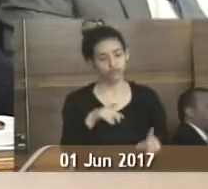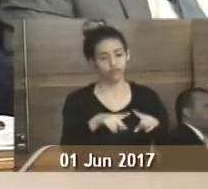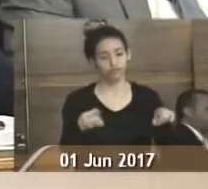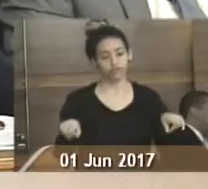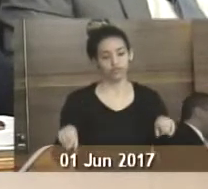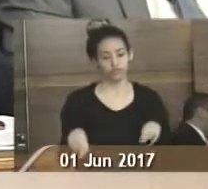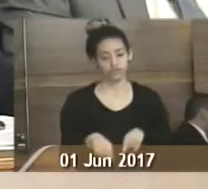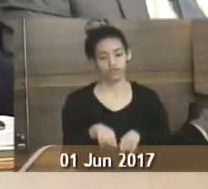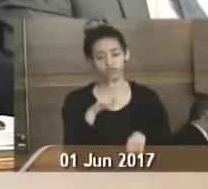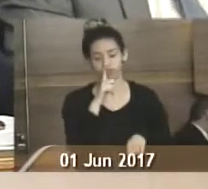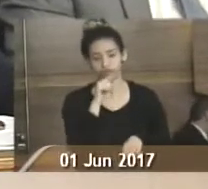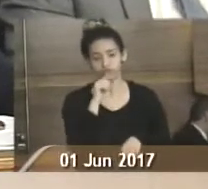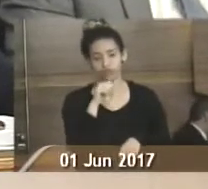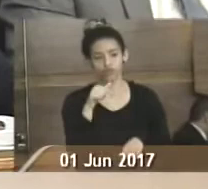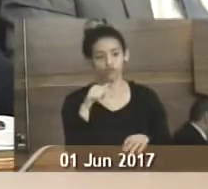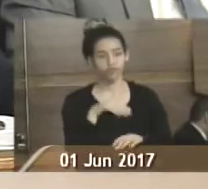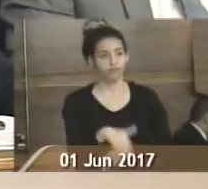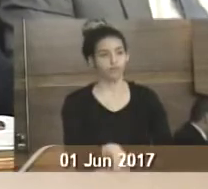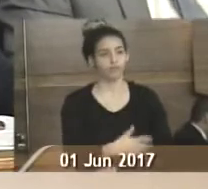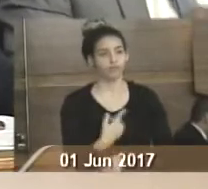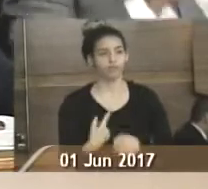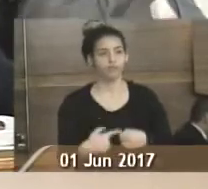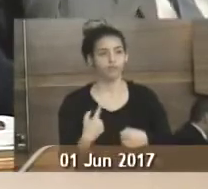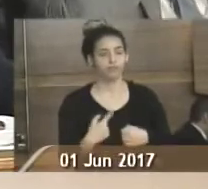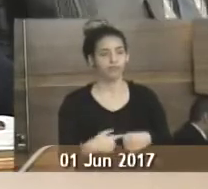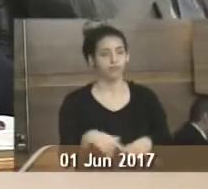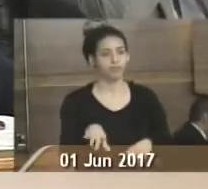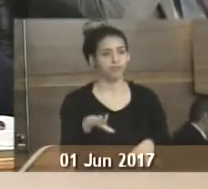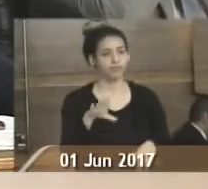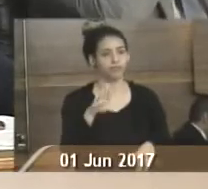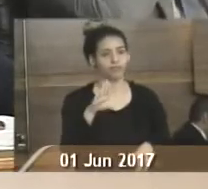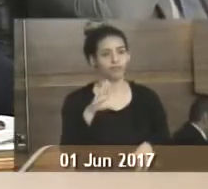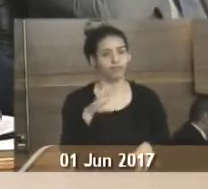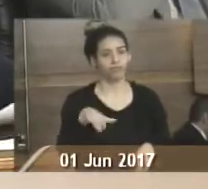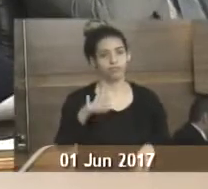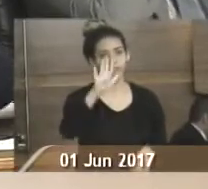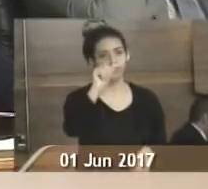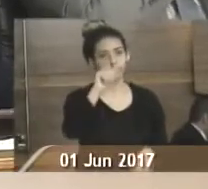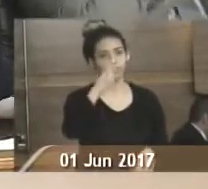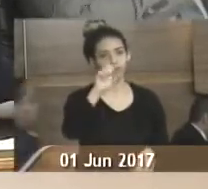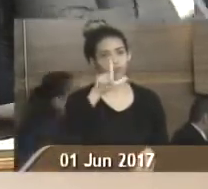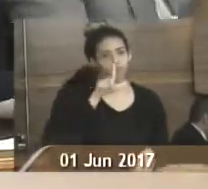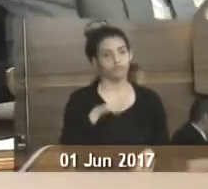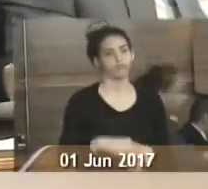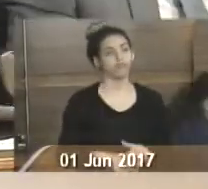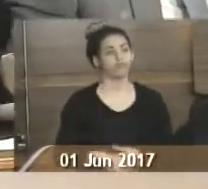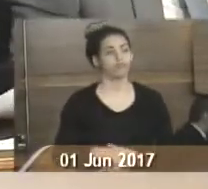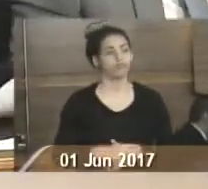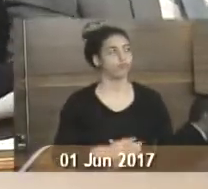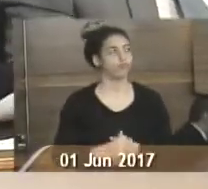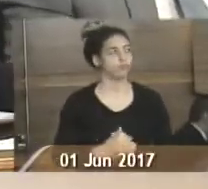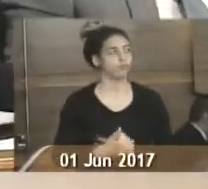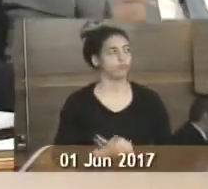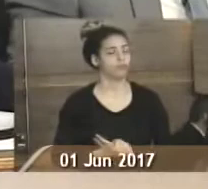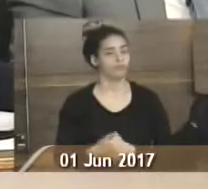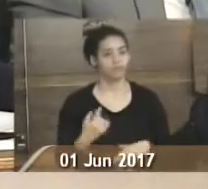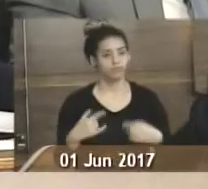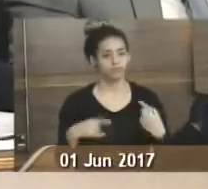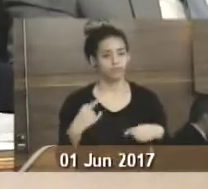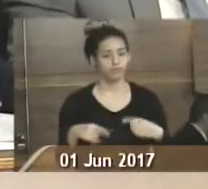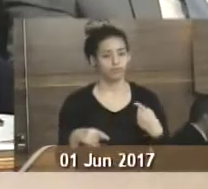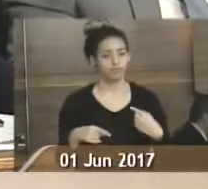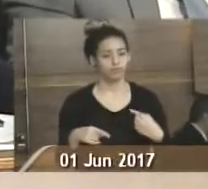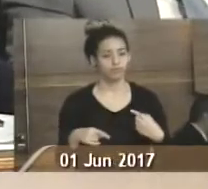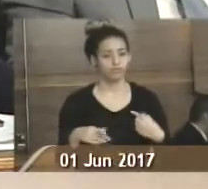'água construída no final da rua Robson Ferreira Leite, localizada no bairro Morro do Abel. Quem coloca o Em